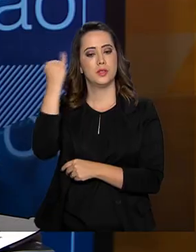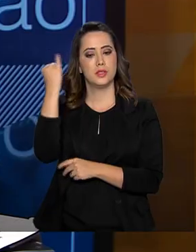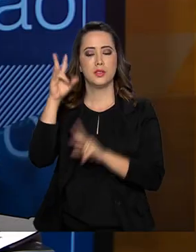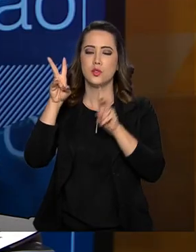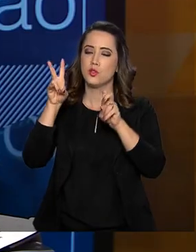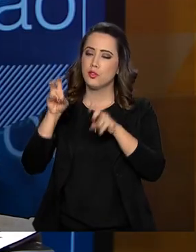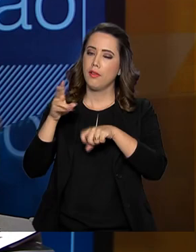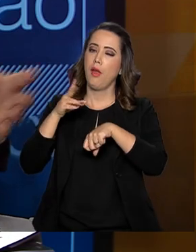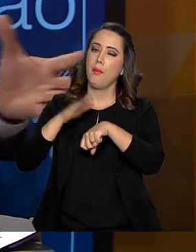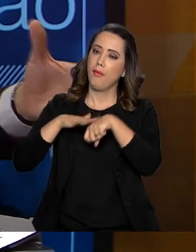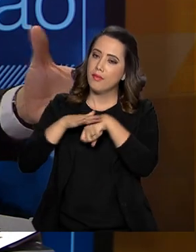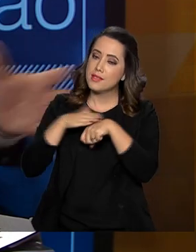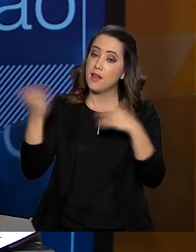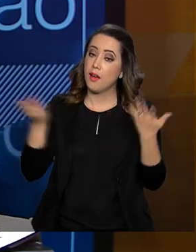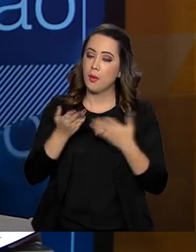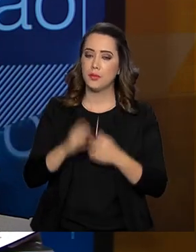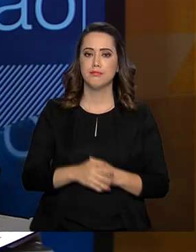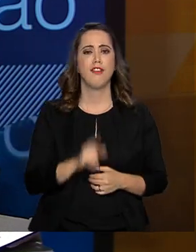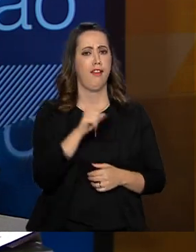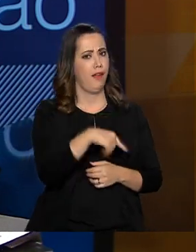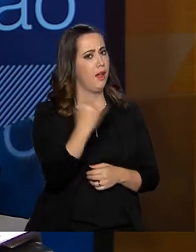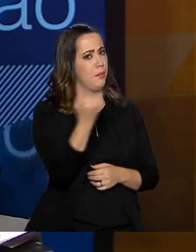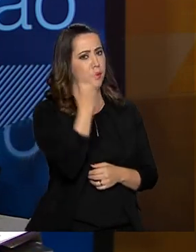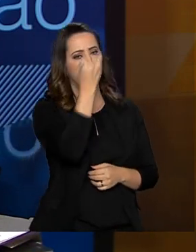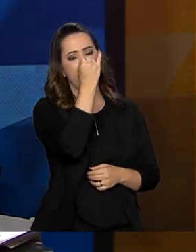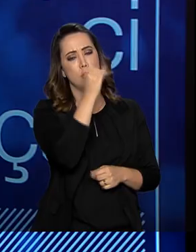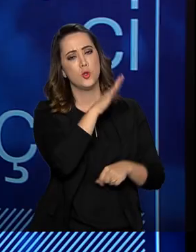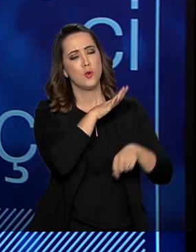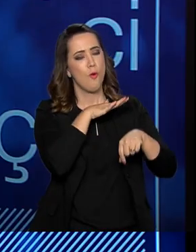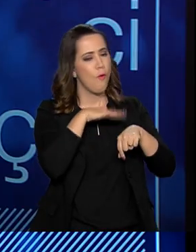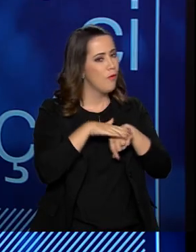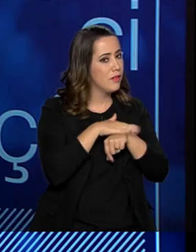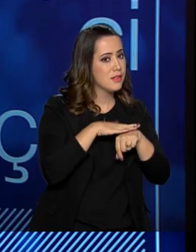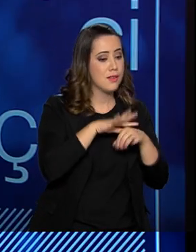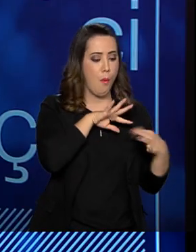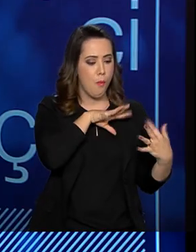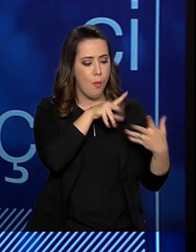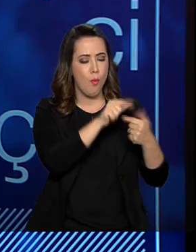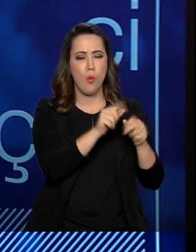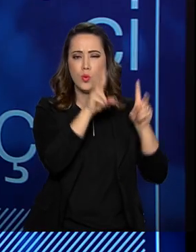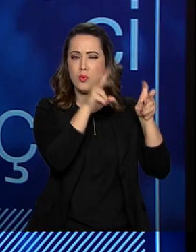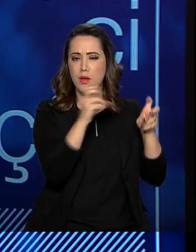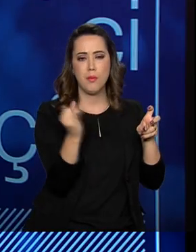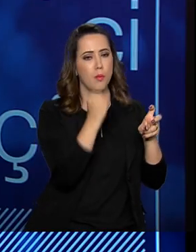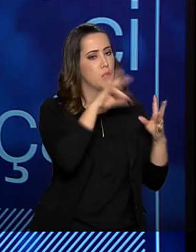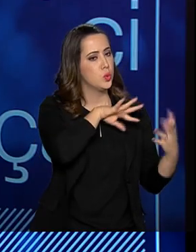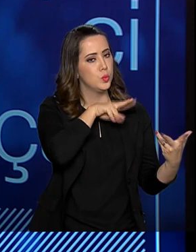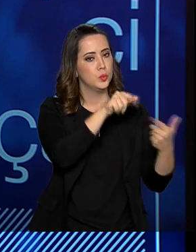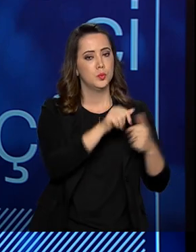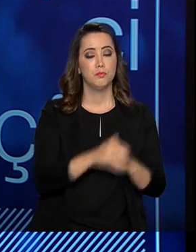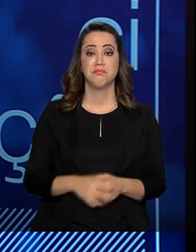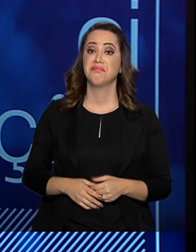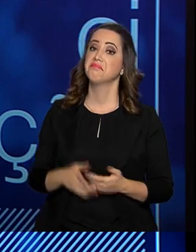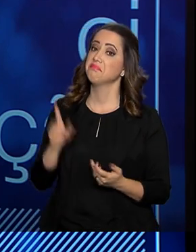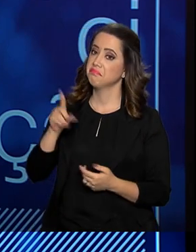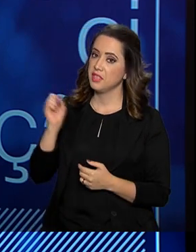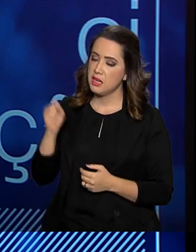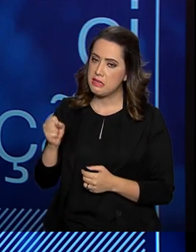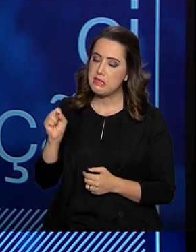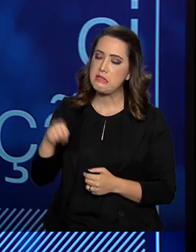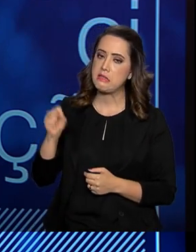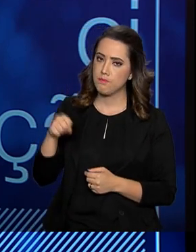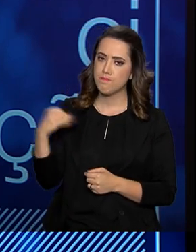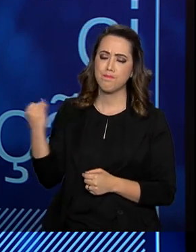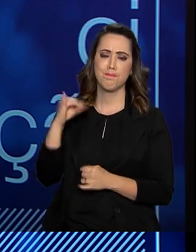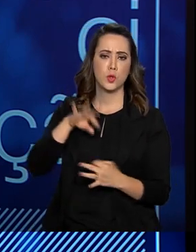tema tão importante para a população mundial. Esse é um tema relevante para todos. Cada vez mais temos